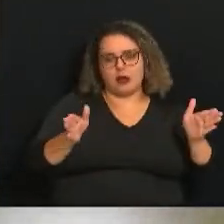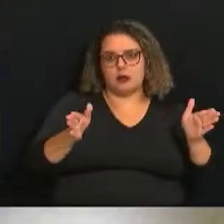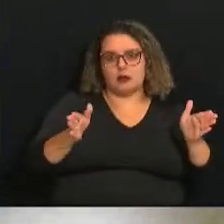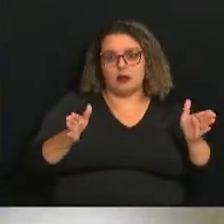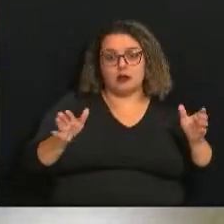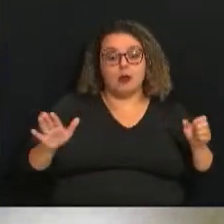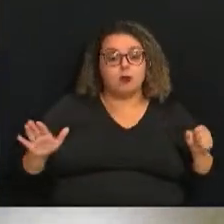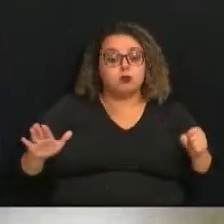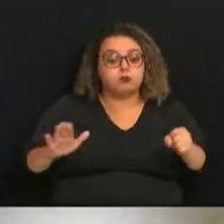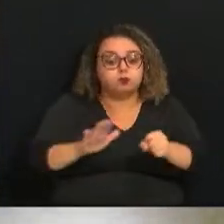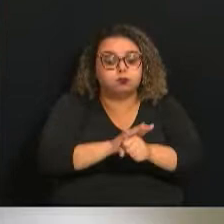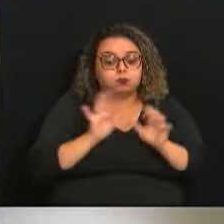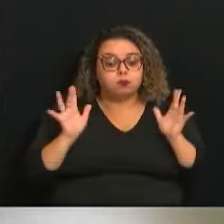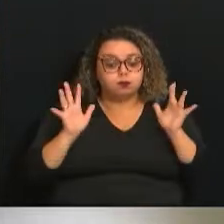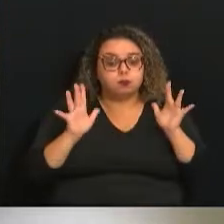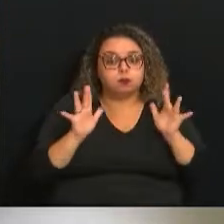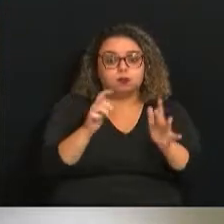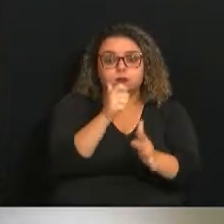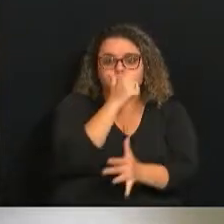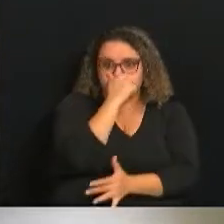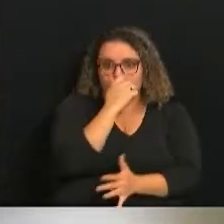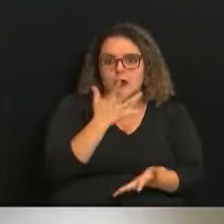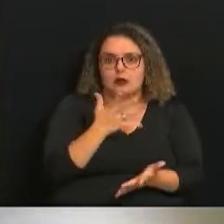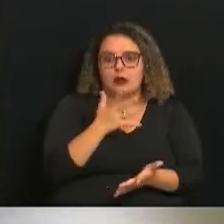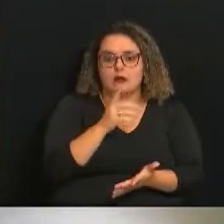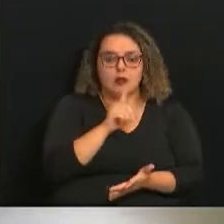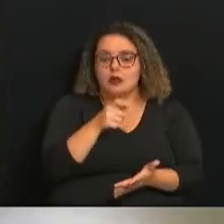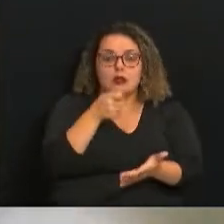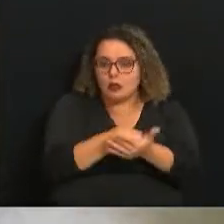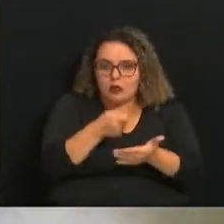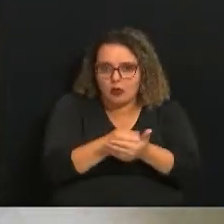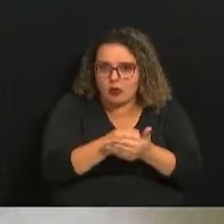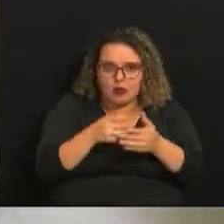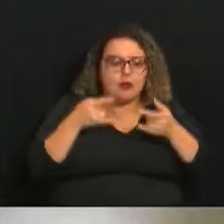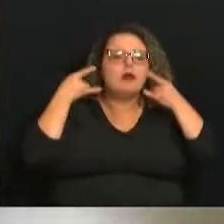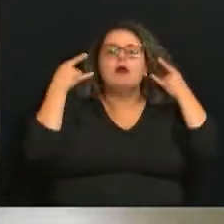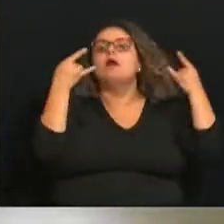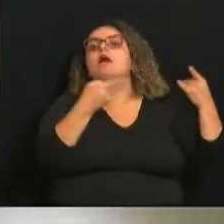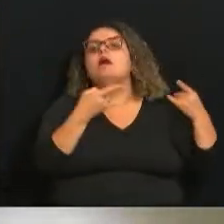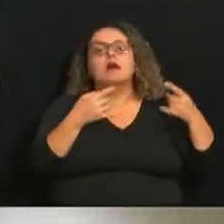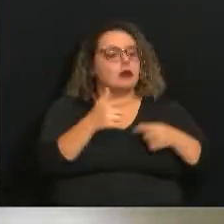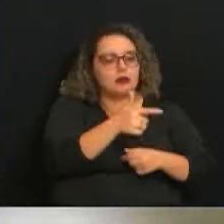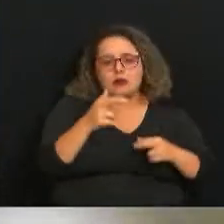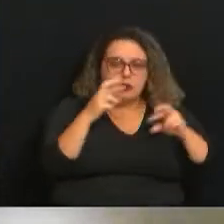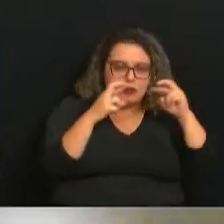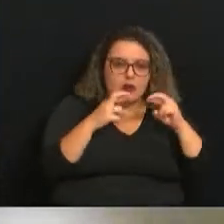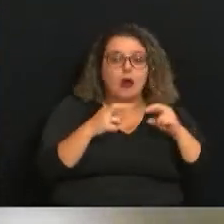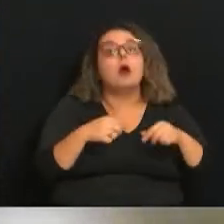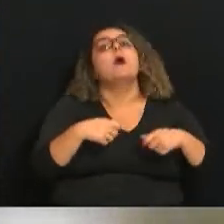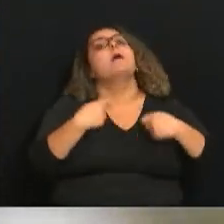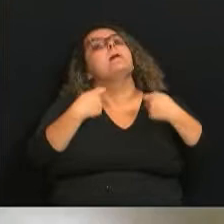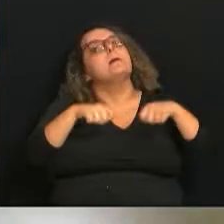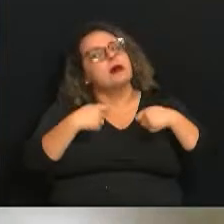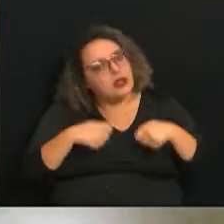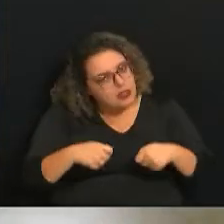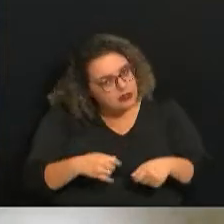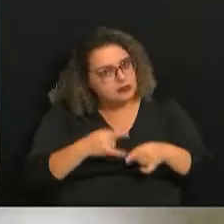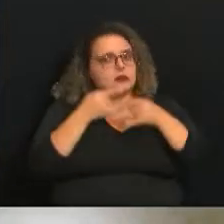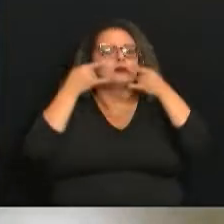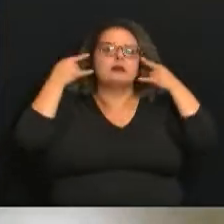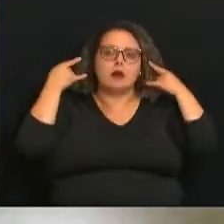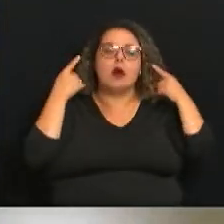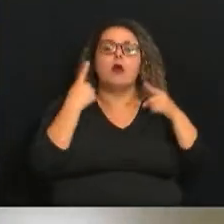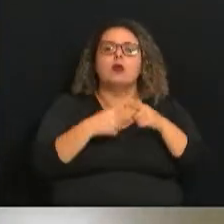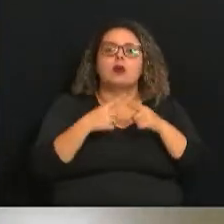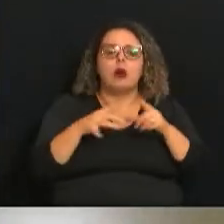aglomerações, mesmo que não seja uma obrigatoriedade, mesmo que não haja uma fiscalização, há uma recomendação para que as pessoas se